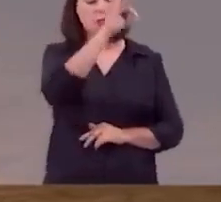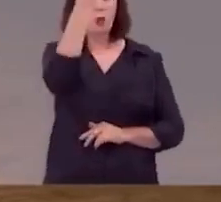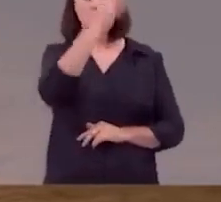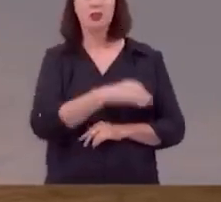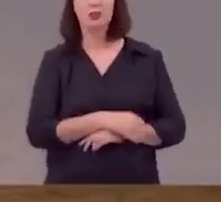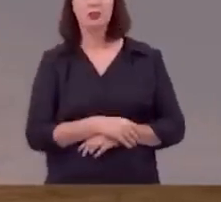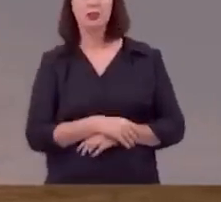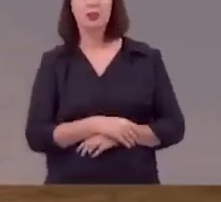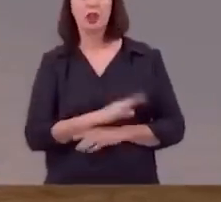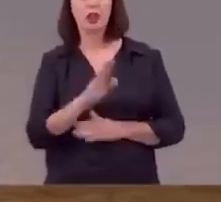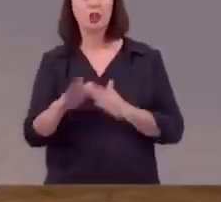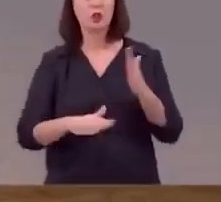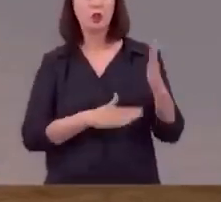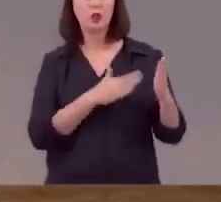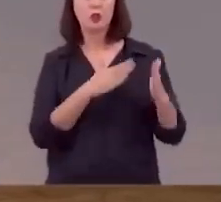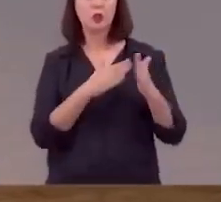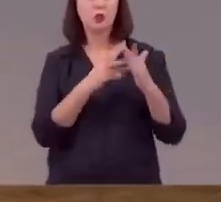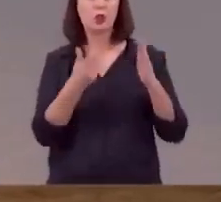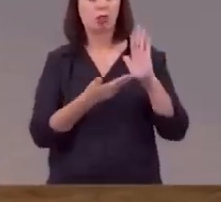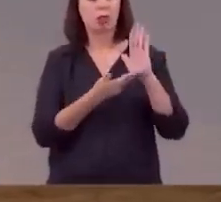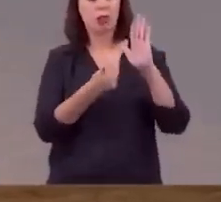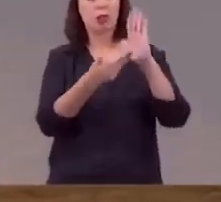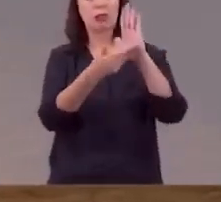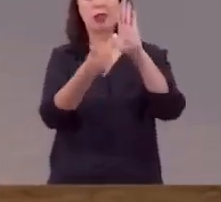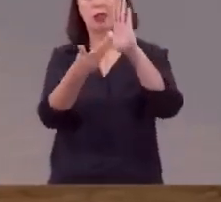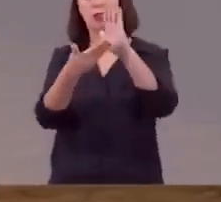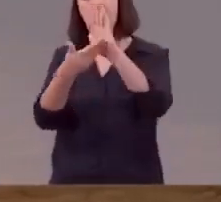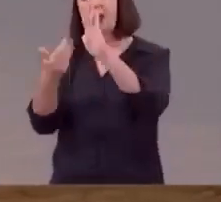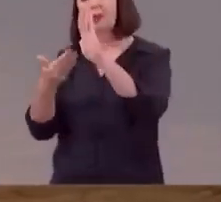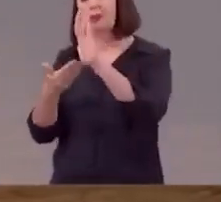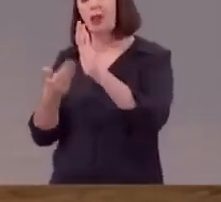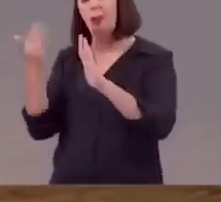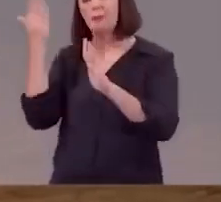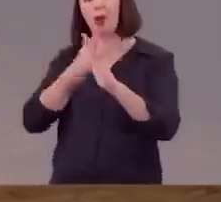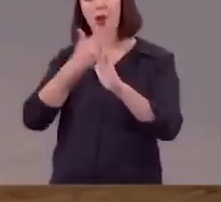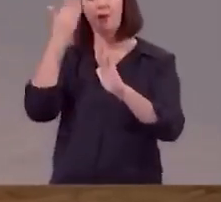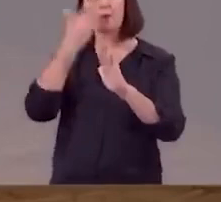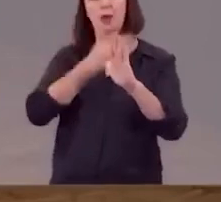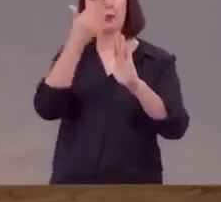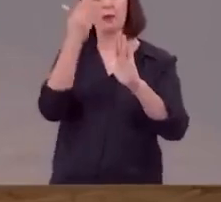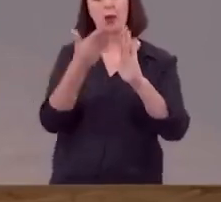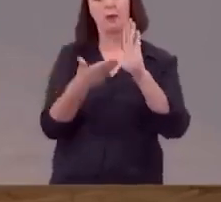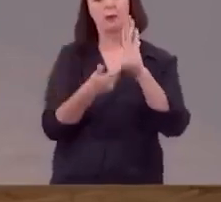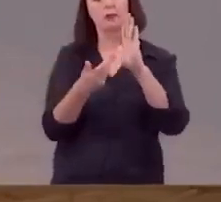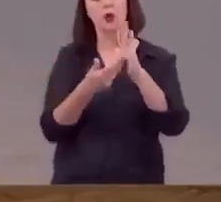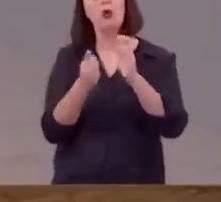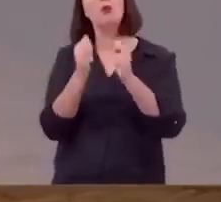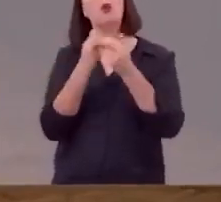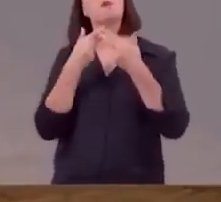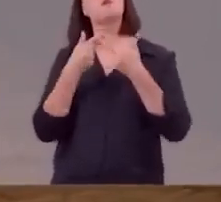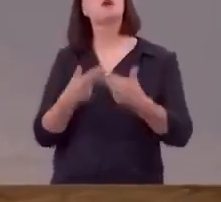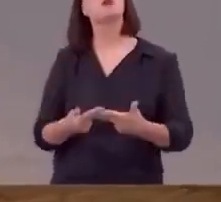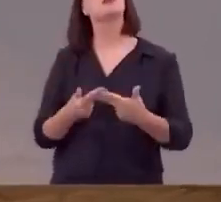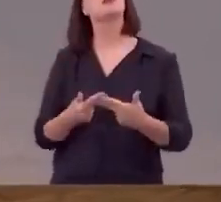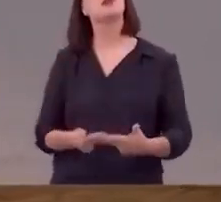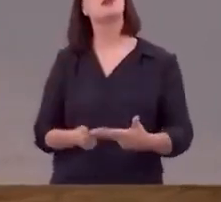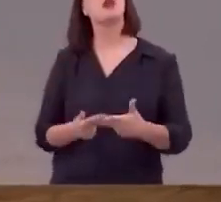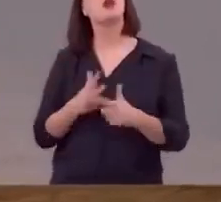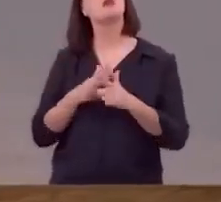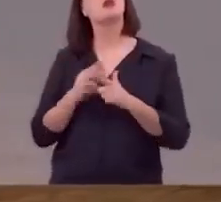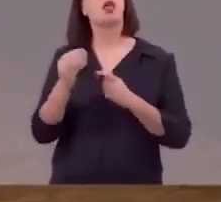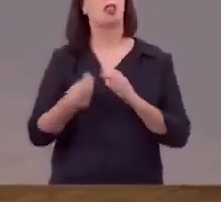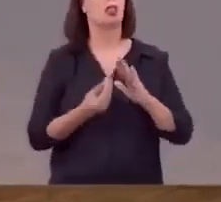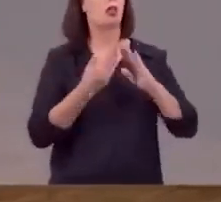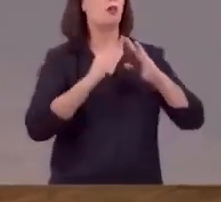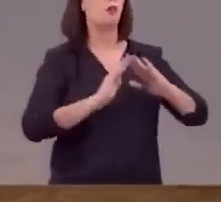e tudo aquilo que foi tirado dele nas provas pelas quais passou com paciência triunfadora foram